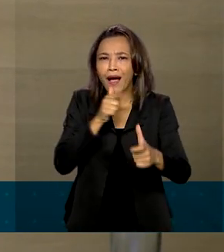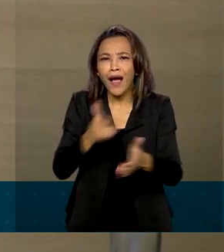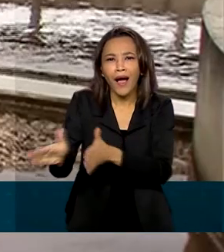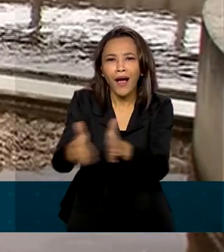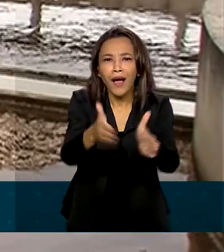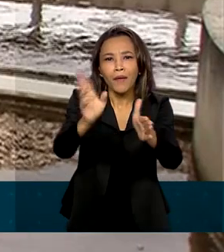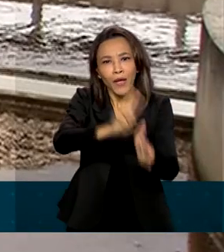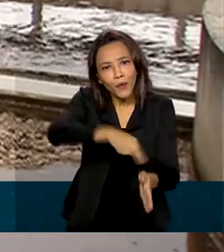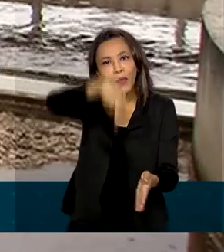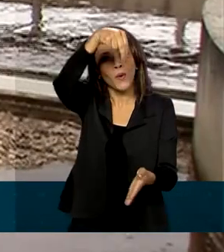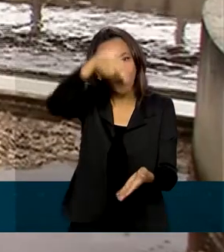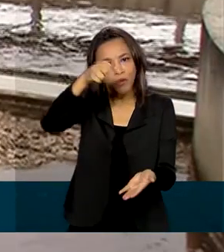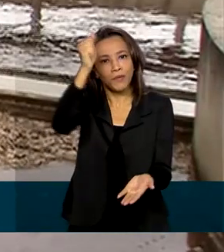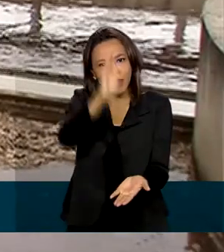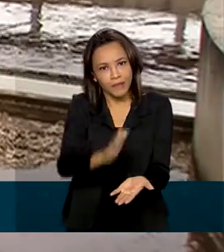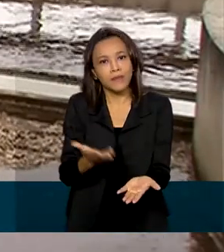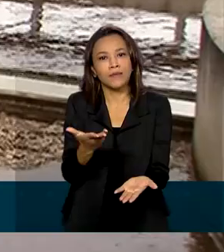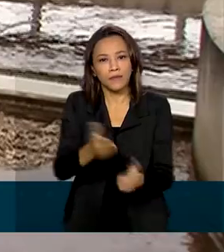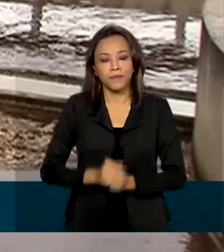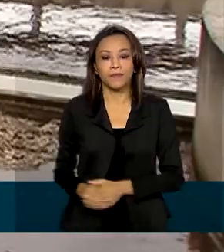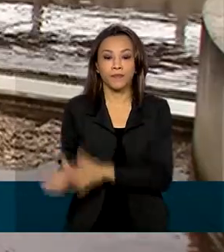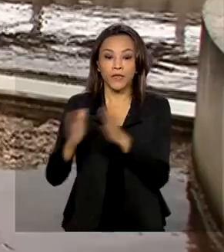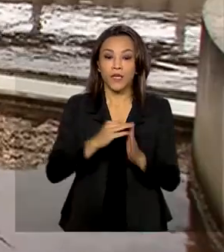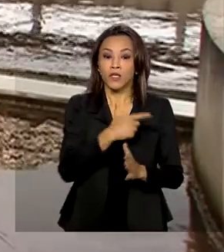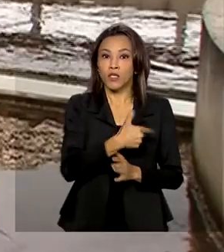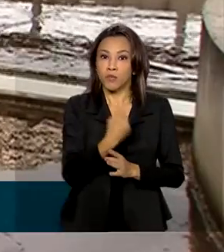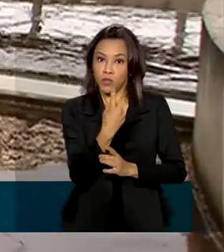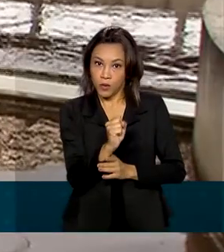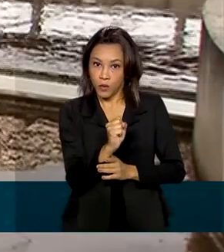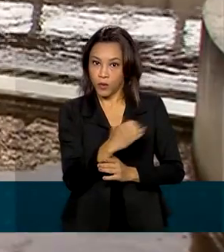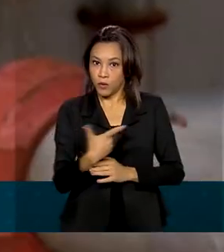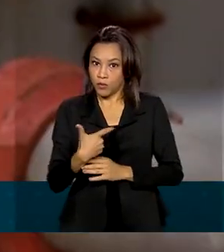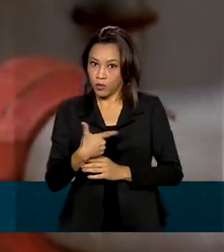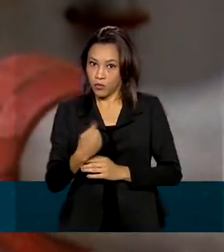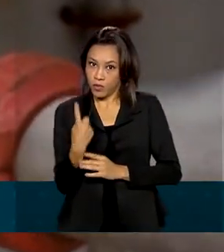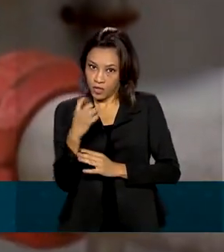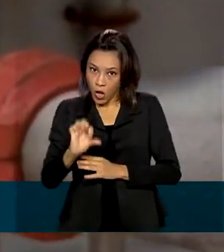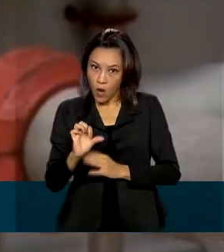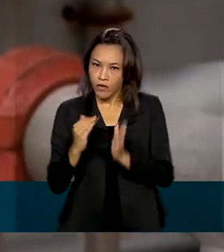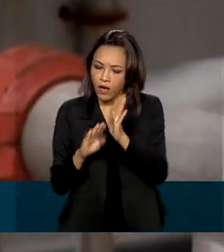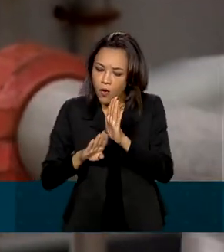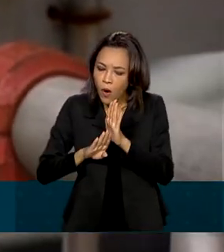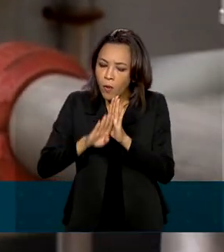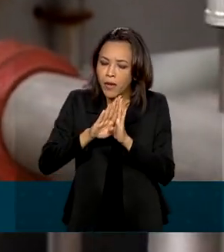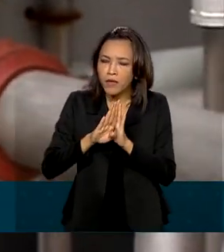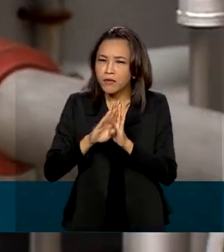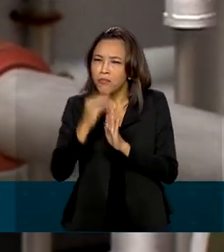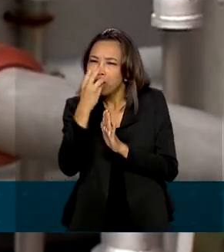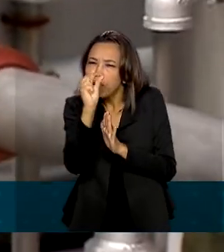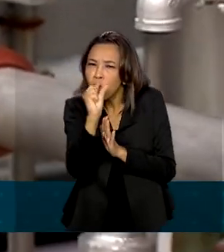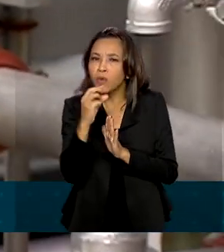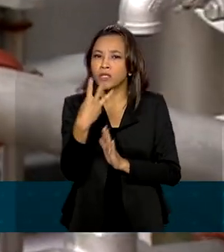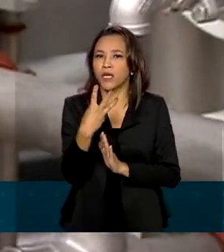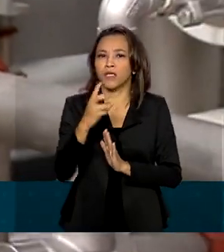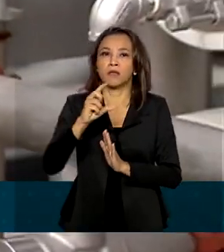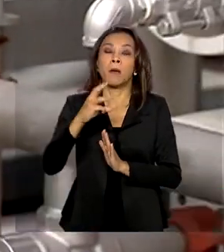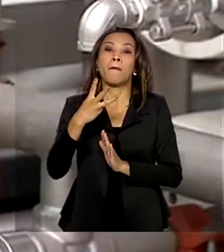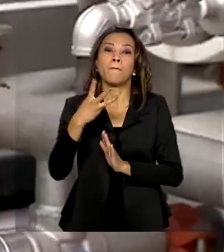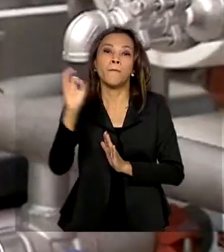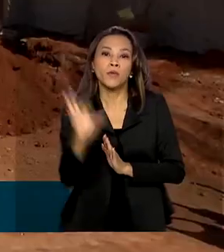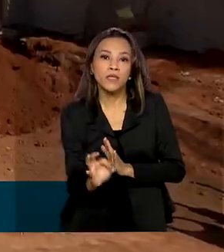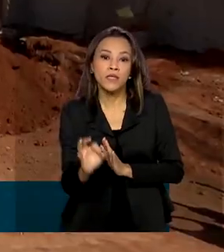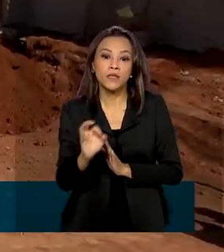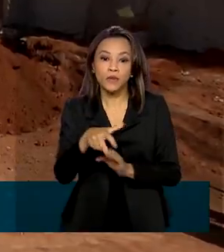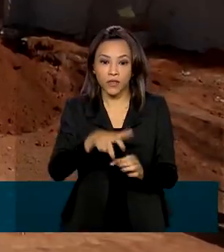norte do país. Entre 2018 e 2019, houve um crescimento de pouco mais de 3% de redes de águas nas